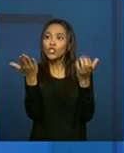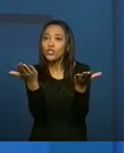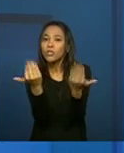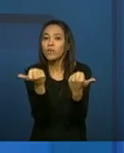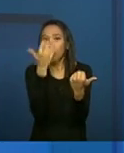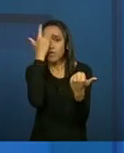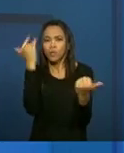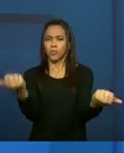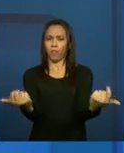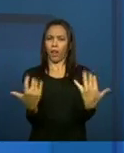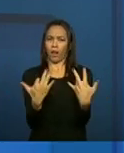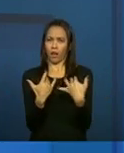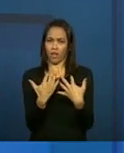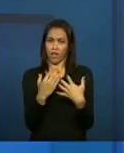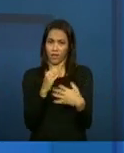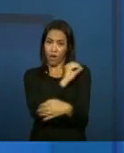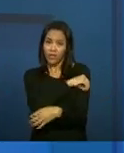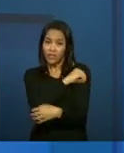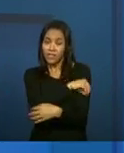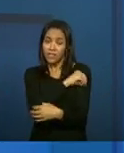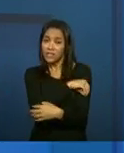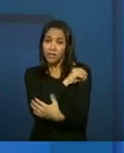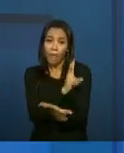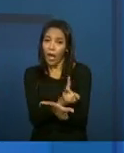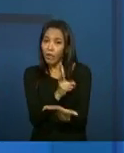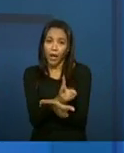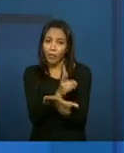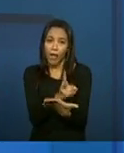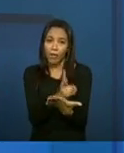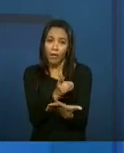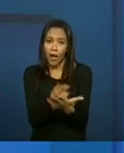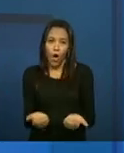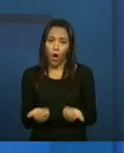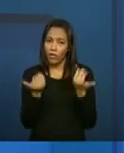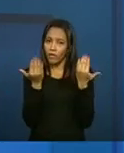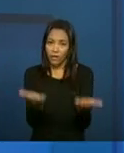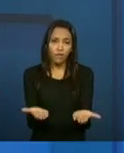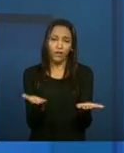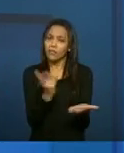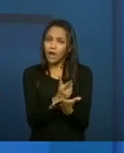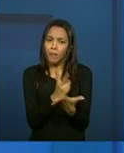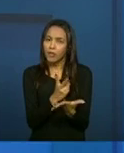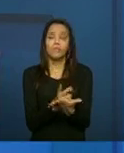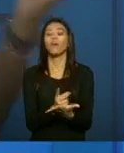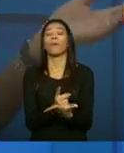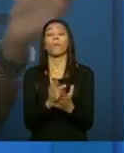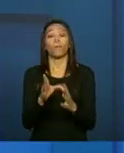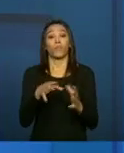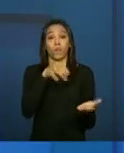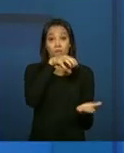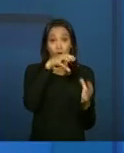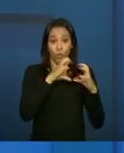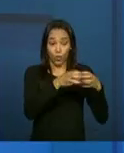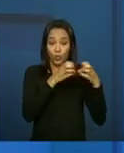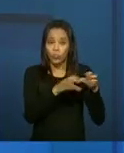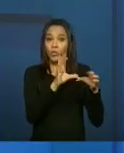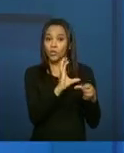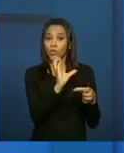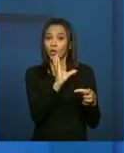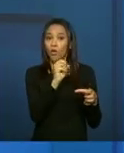entanto, as oficinas por si só, elas não configuram a oferta do serviço de convivência. O serviço de convivência, assim como o PAIF,